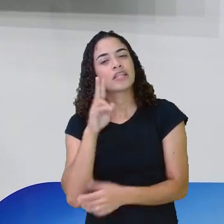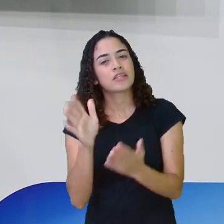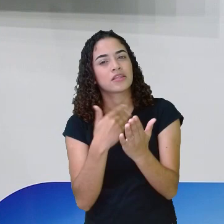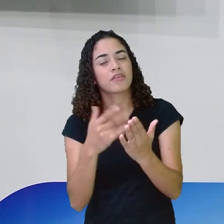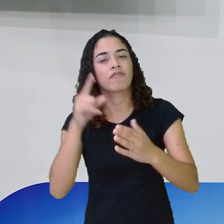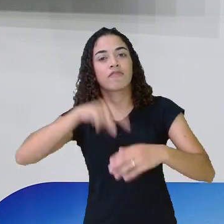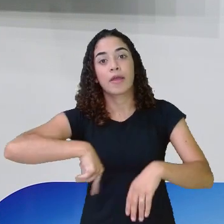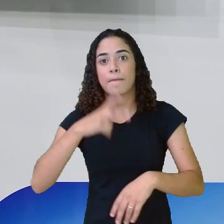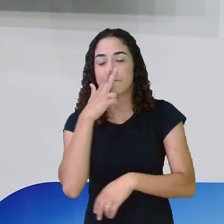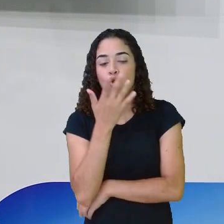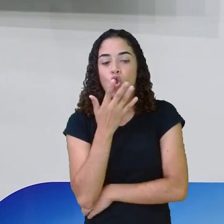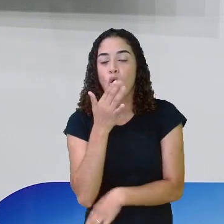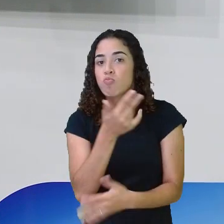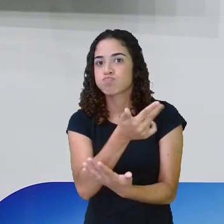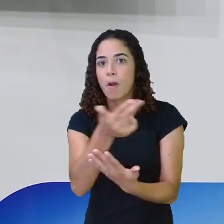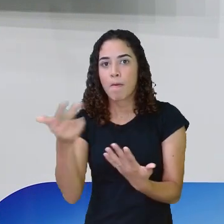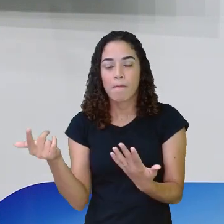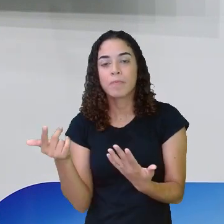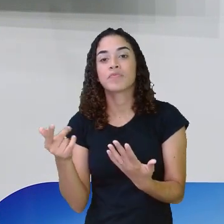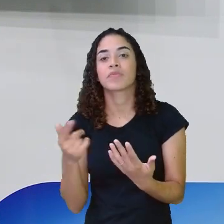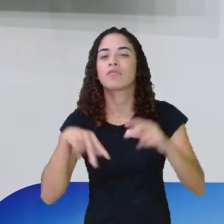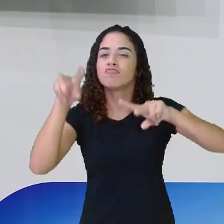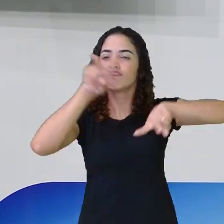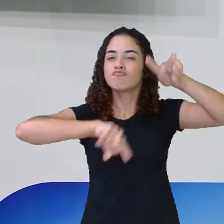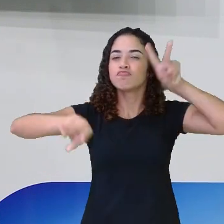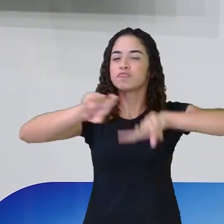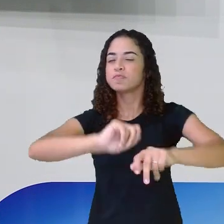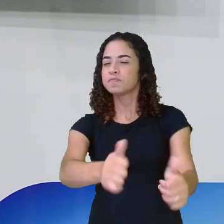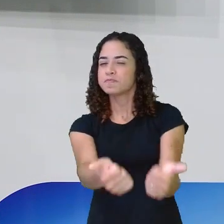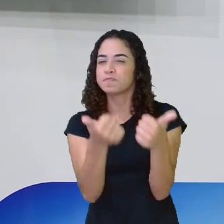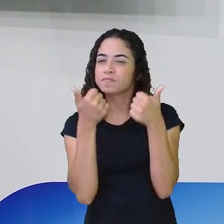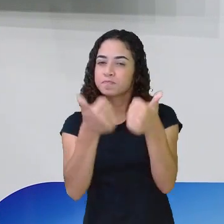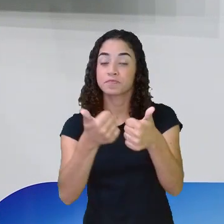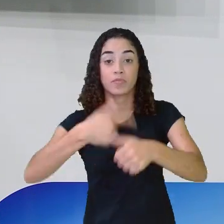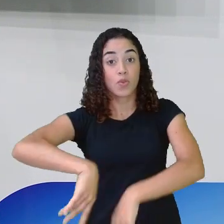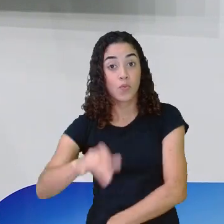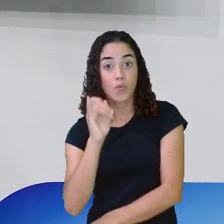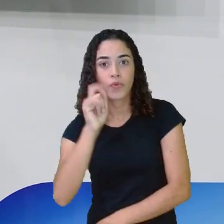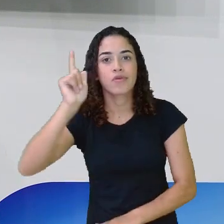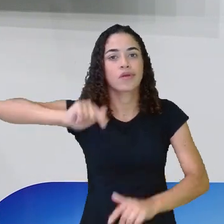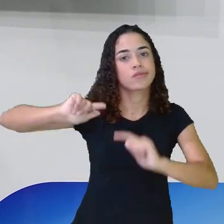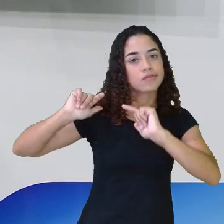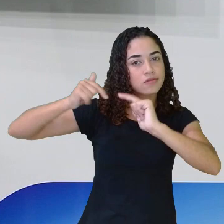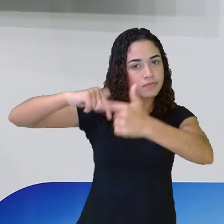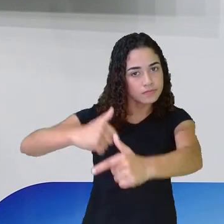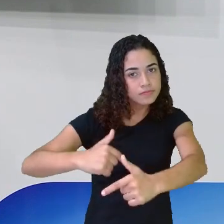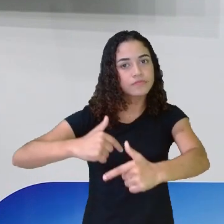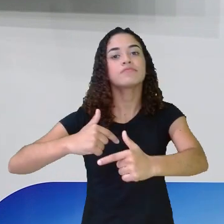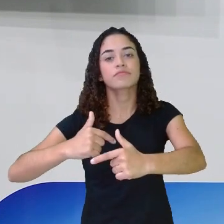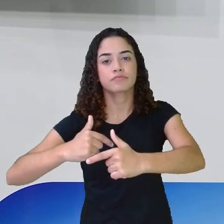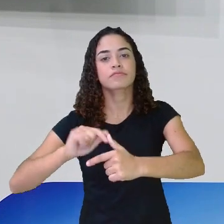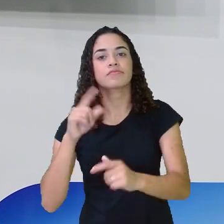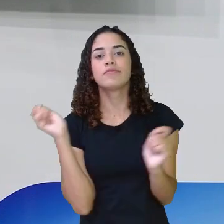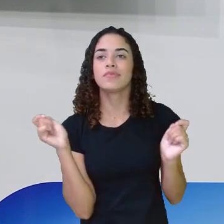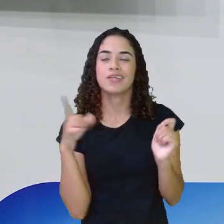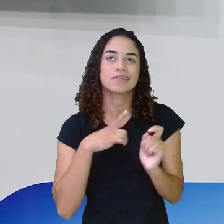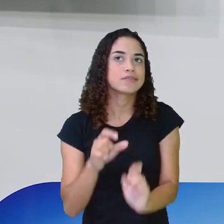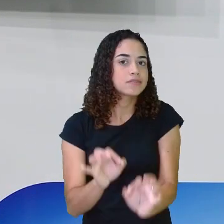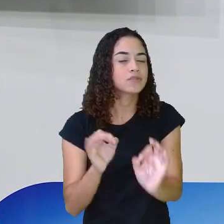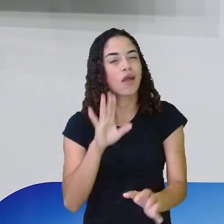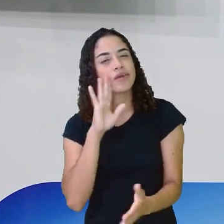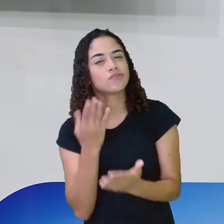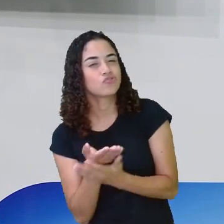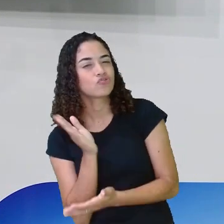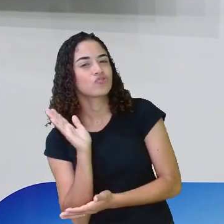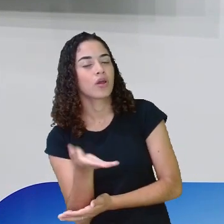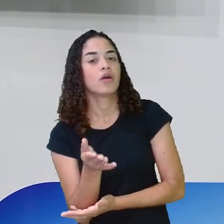Chama já a atenção de vocês essa questão visual. Esse conto é um conto tradicional, tá? Vocês, com certeza, acreditam